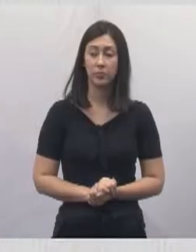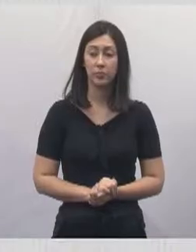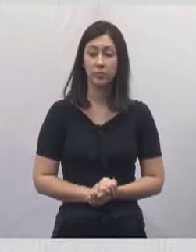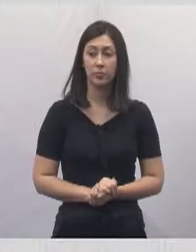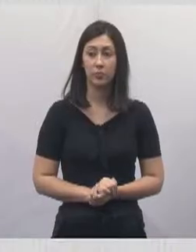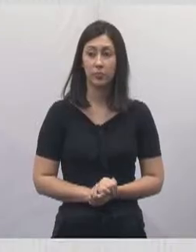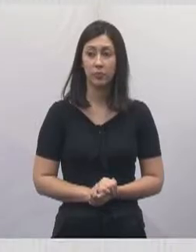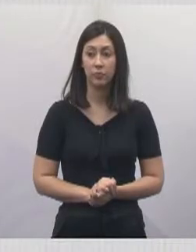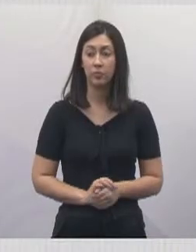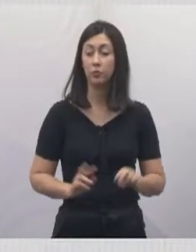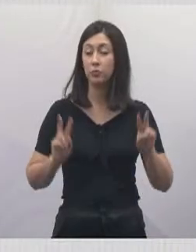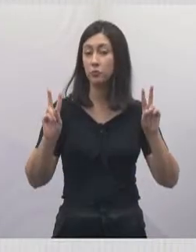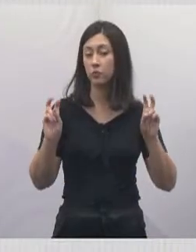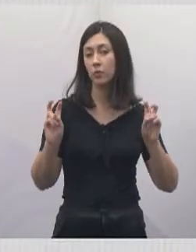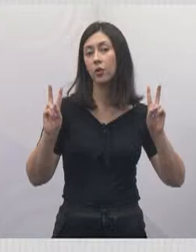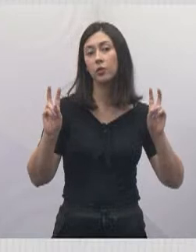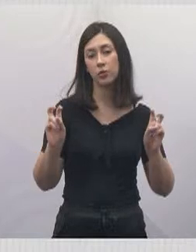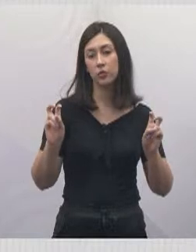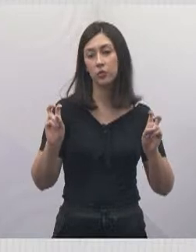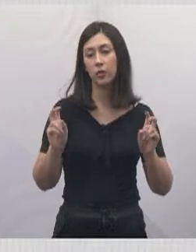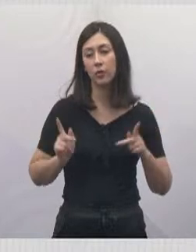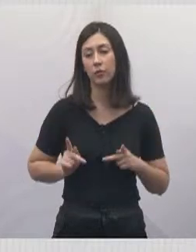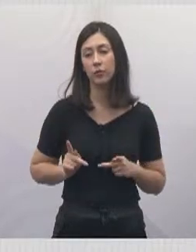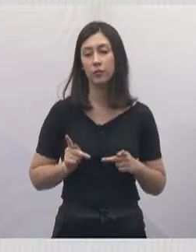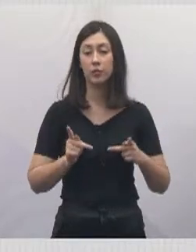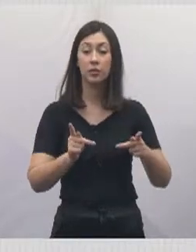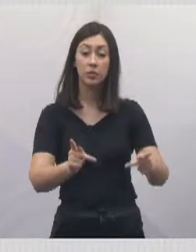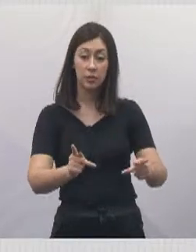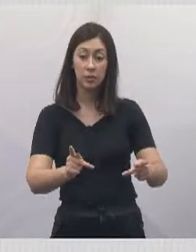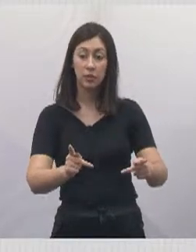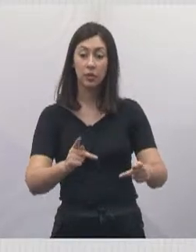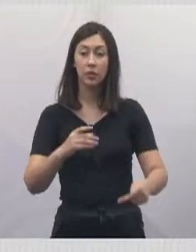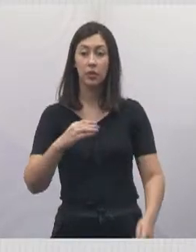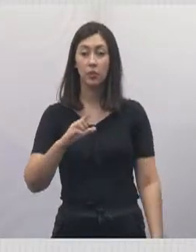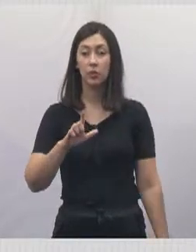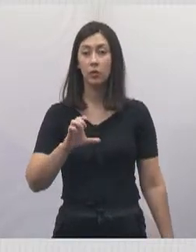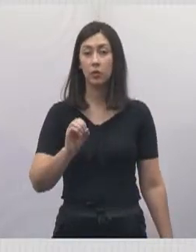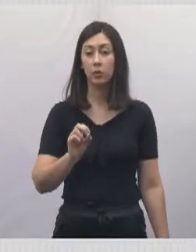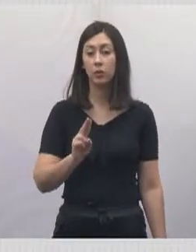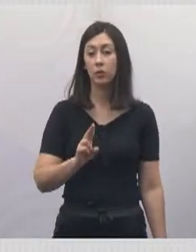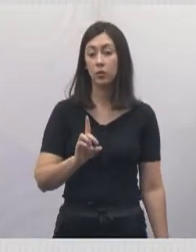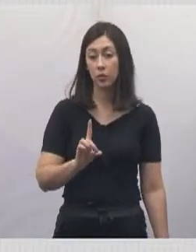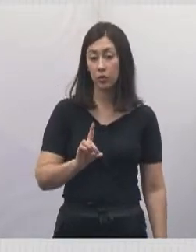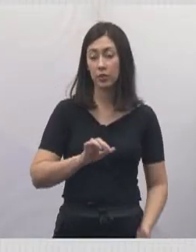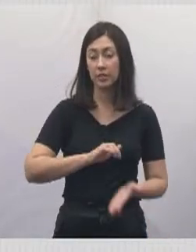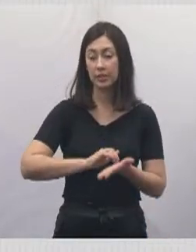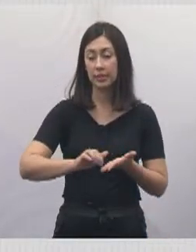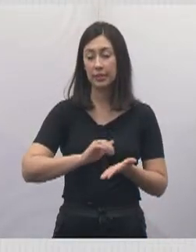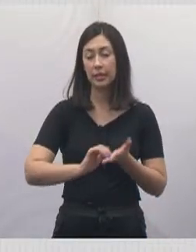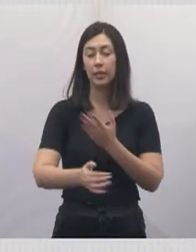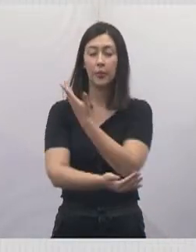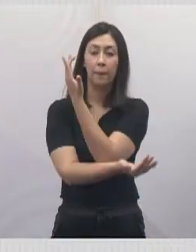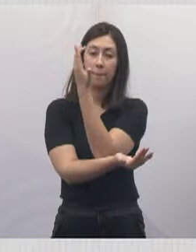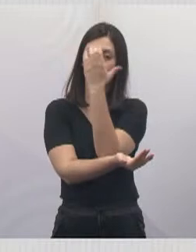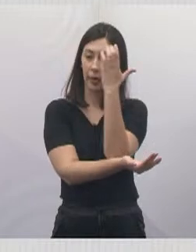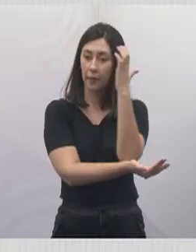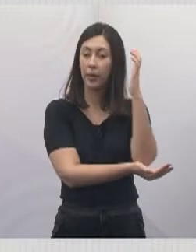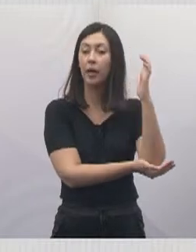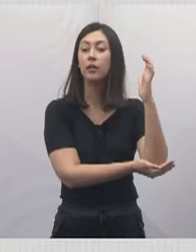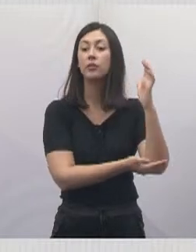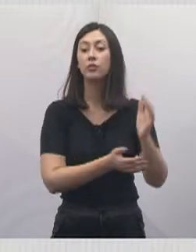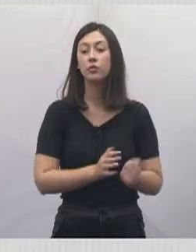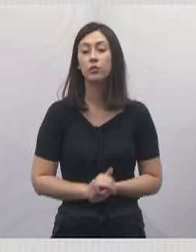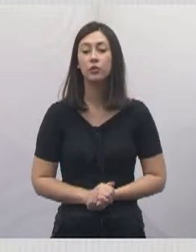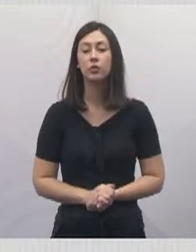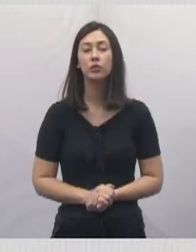é sobre a nossa visita lá com a Claude, que é a secretária do Meio Ambiente, que